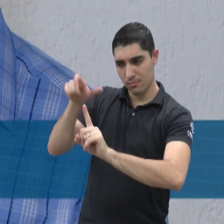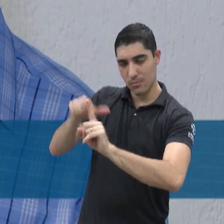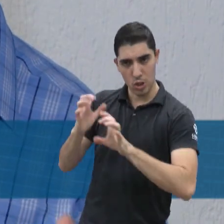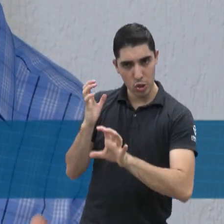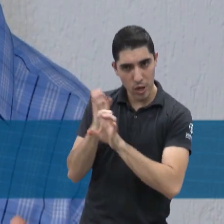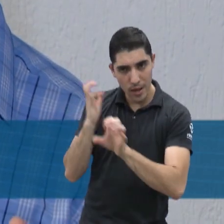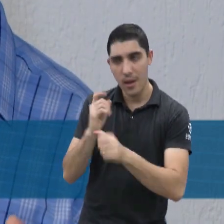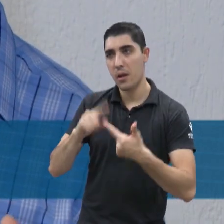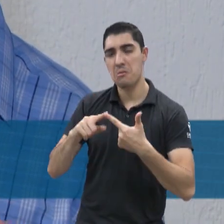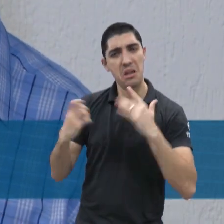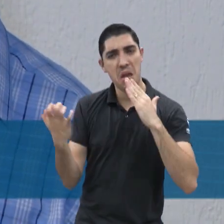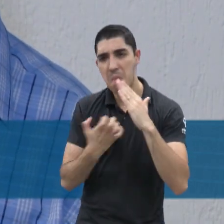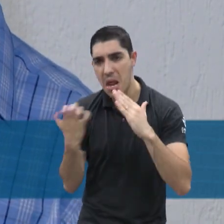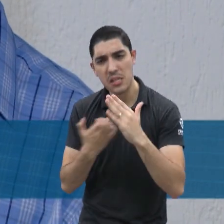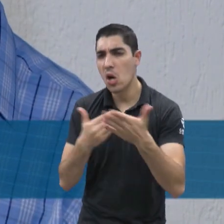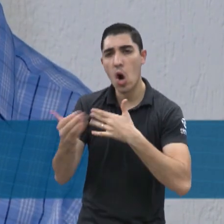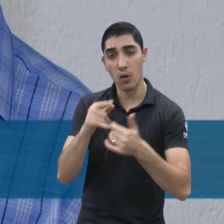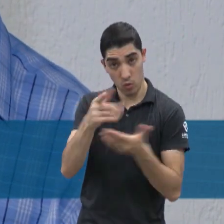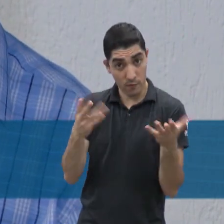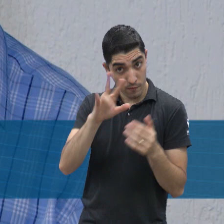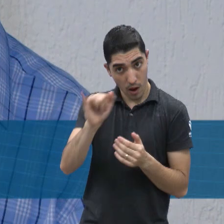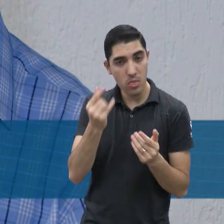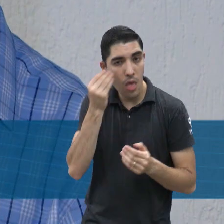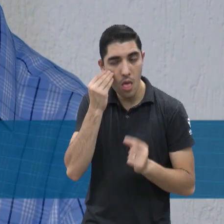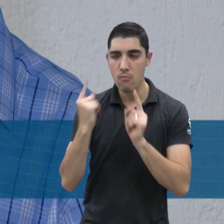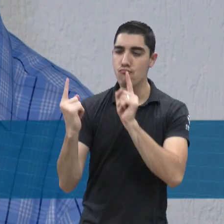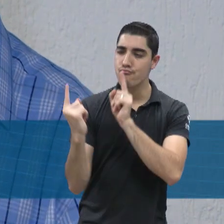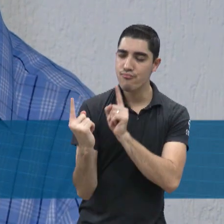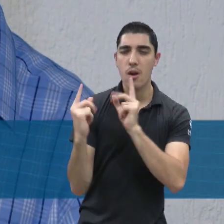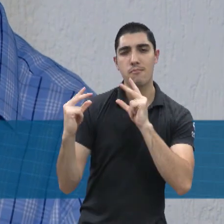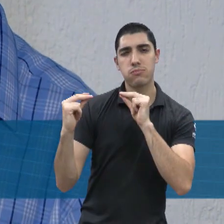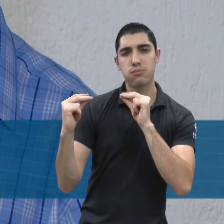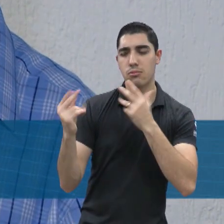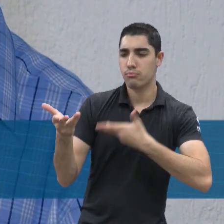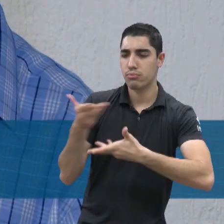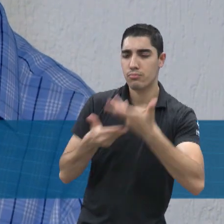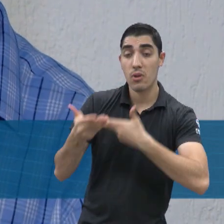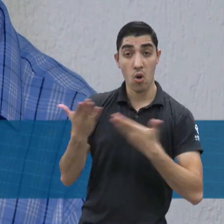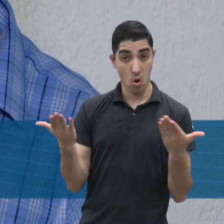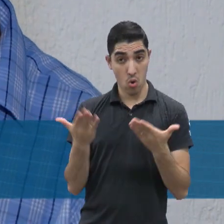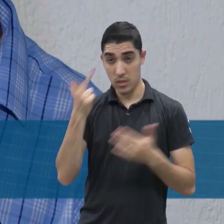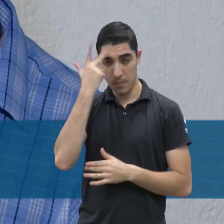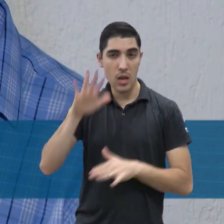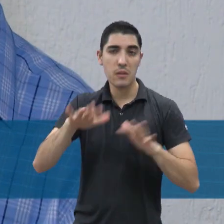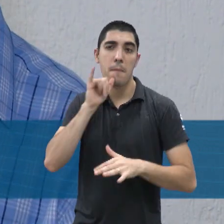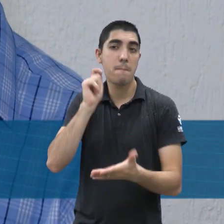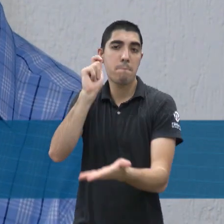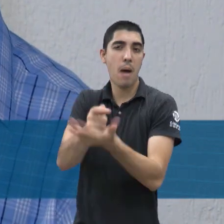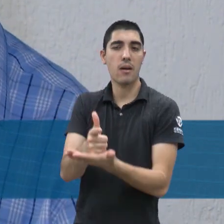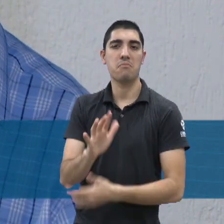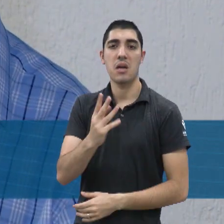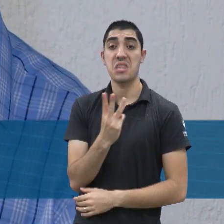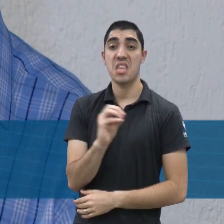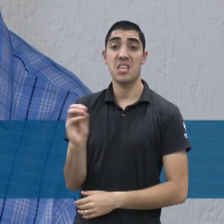entender. Porque assim, hoje, um cliente hoje que gasta basicamente 300 reais de conta, ao longo de um ano,